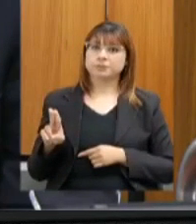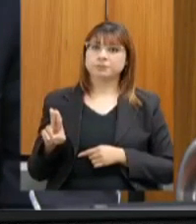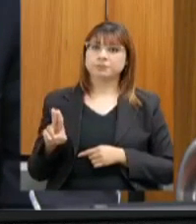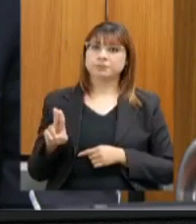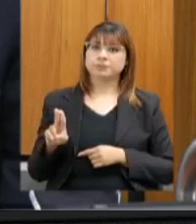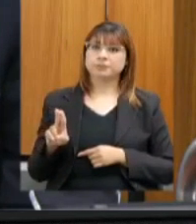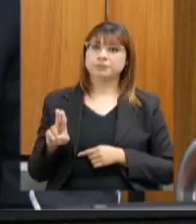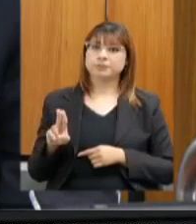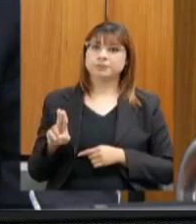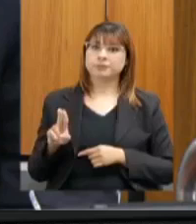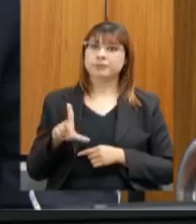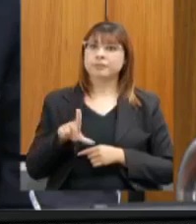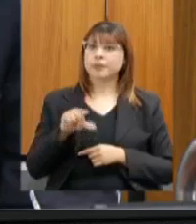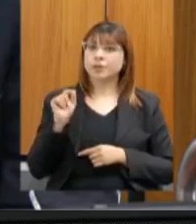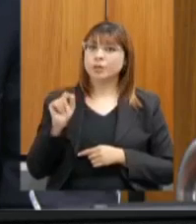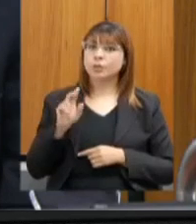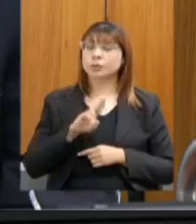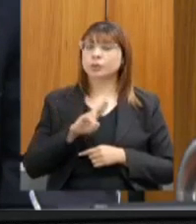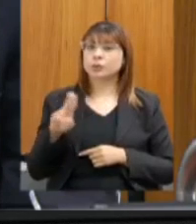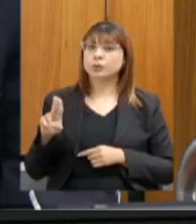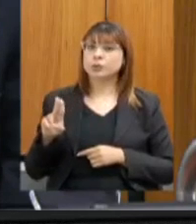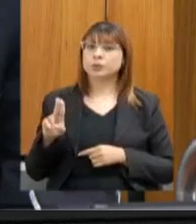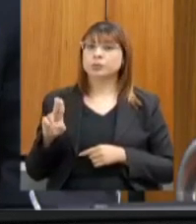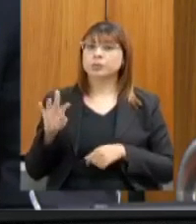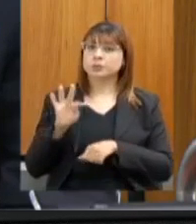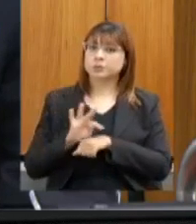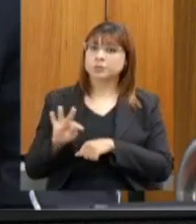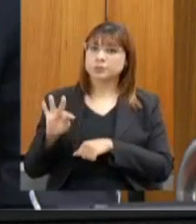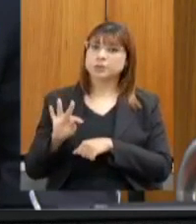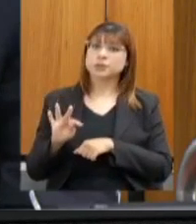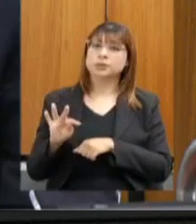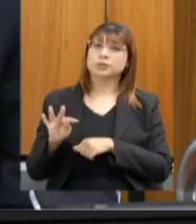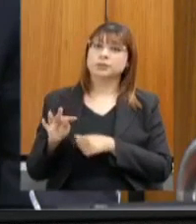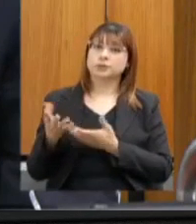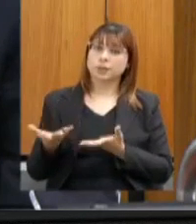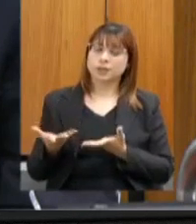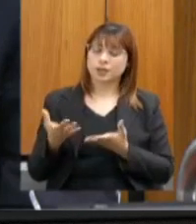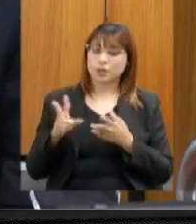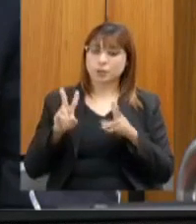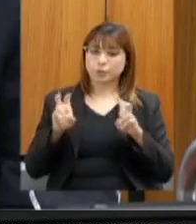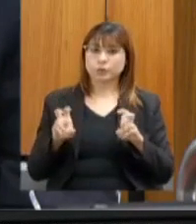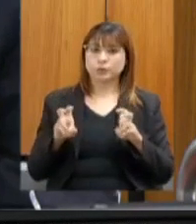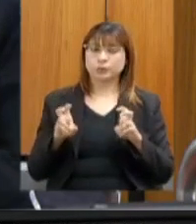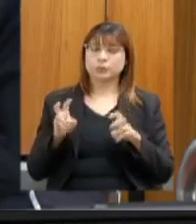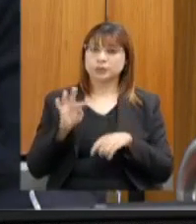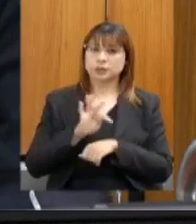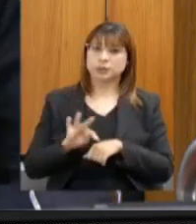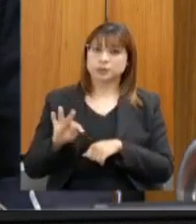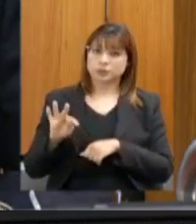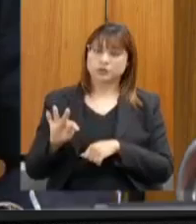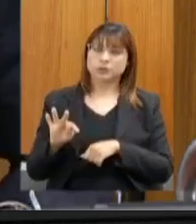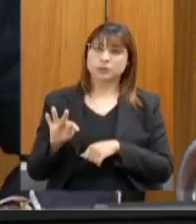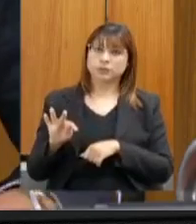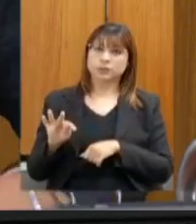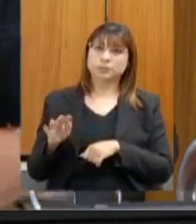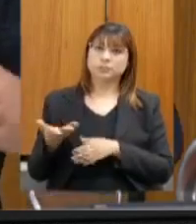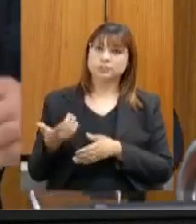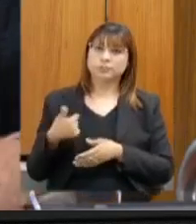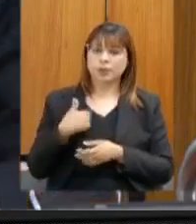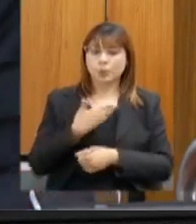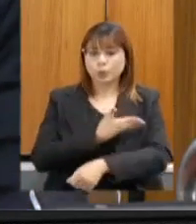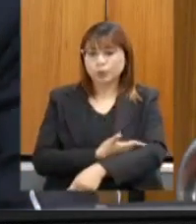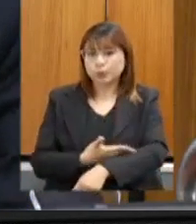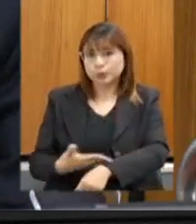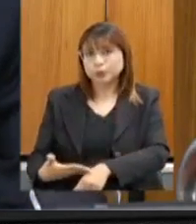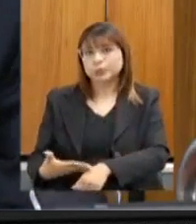de um nome técnico para uma para um assunto extremamente técnico. Eu tenho uma mania meio